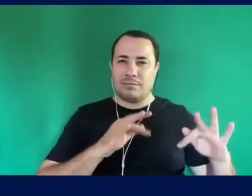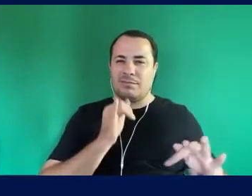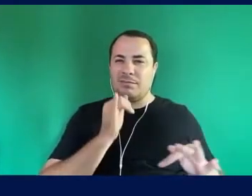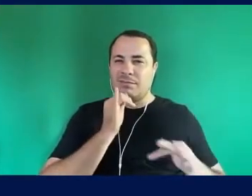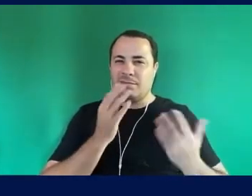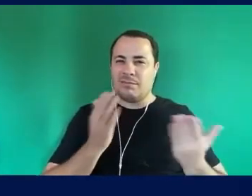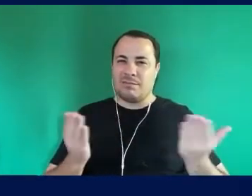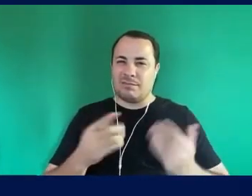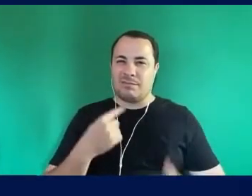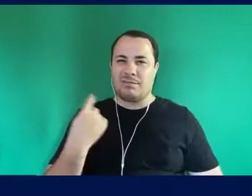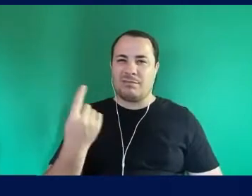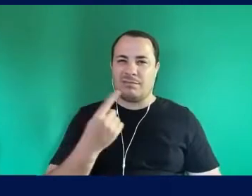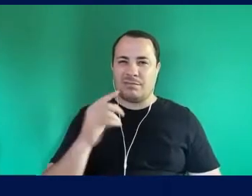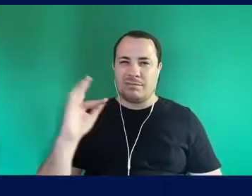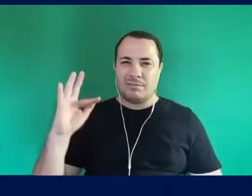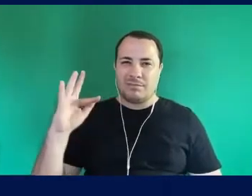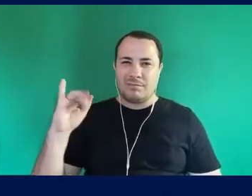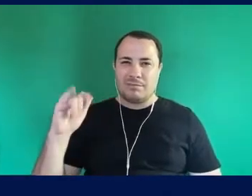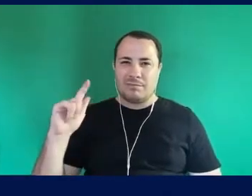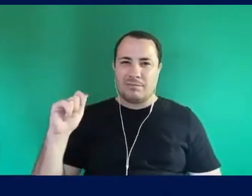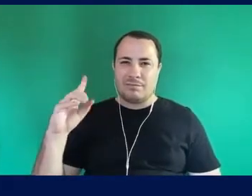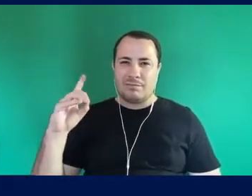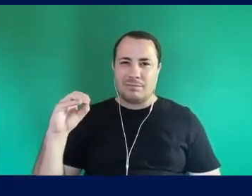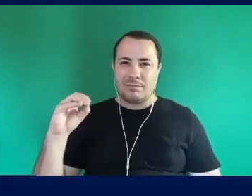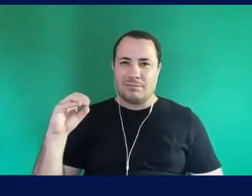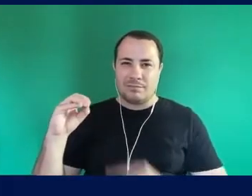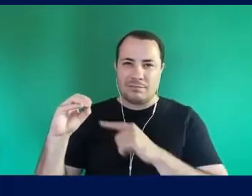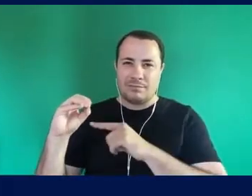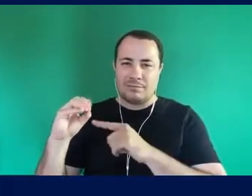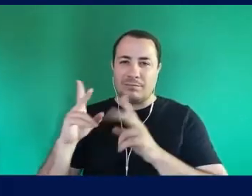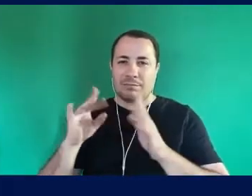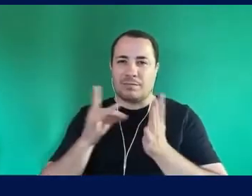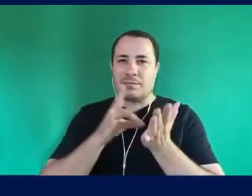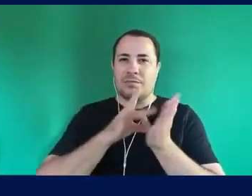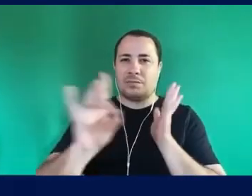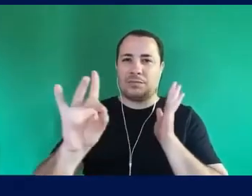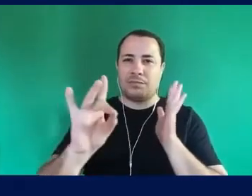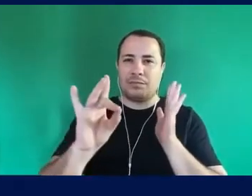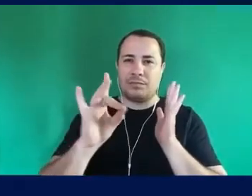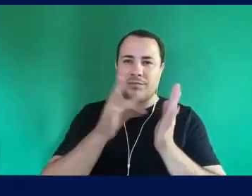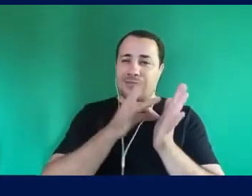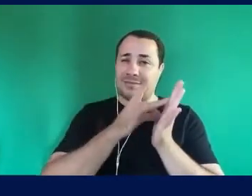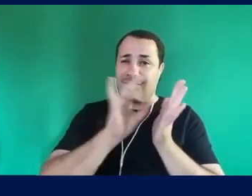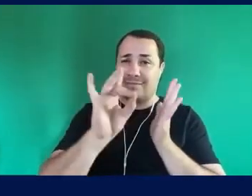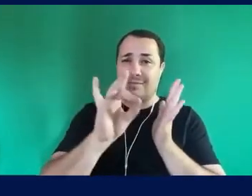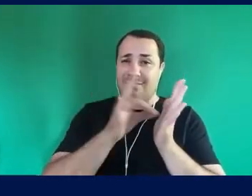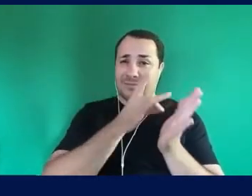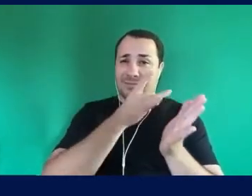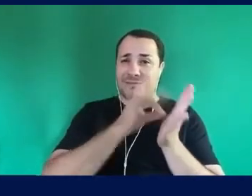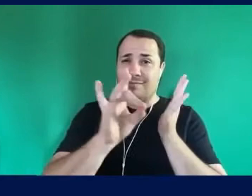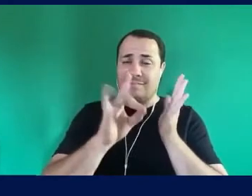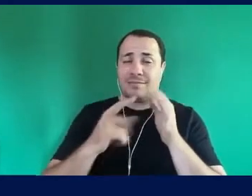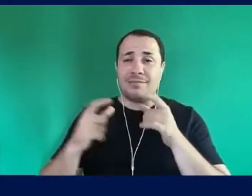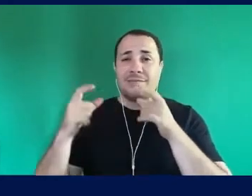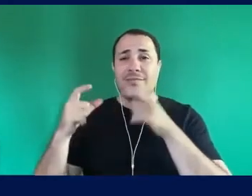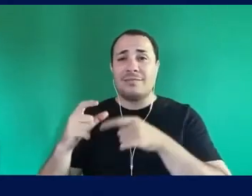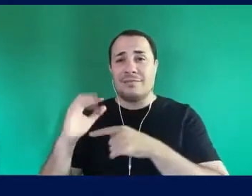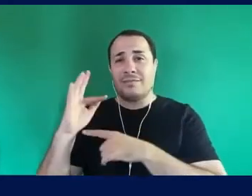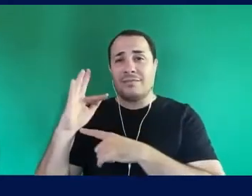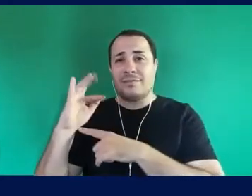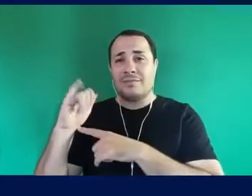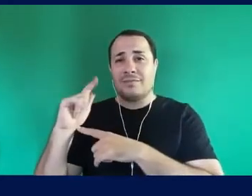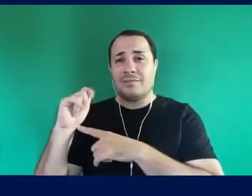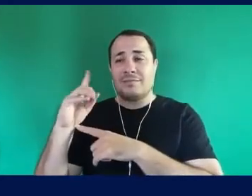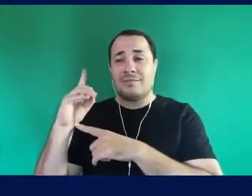O ódio tá no fígado Metáforas Tá bom? O ódio tá no fígado Ele tá nas Nossas entranhas